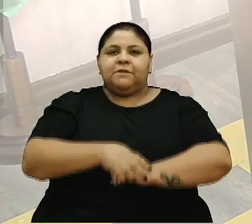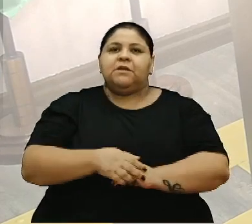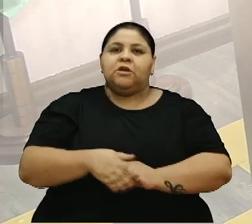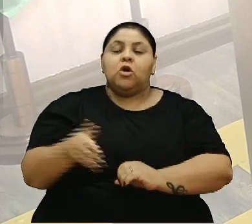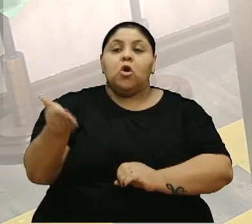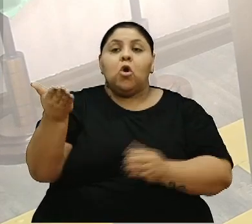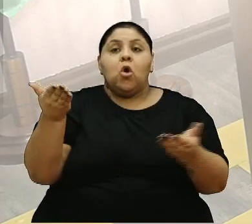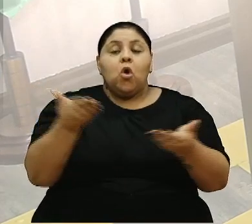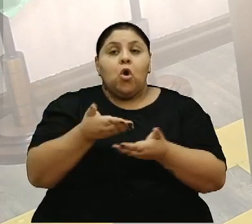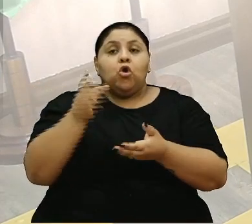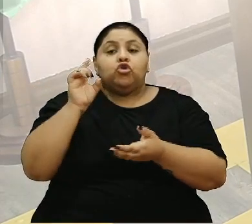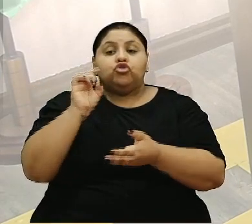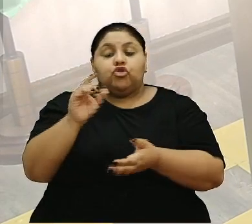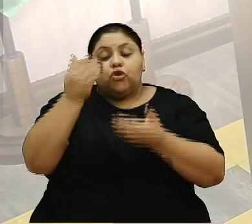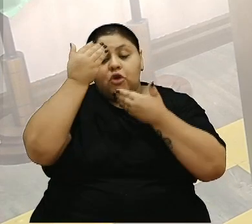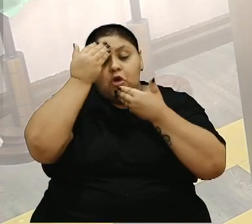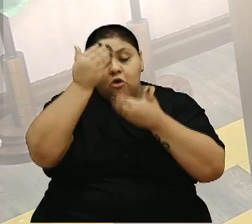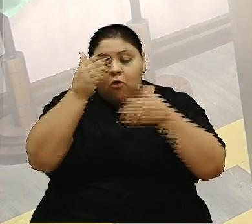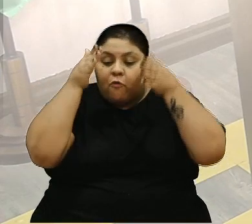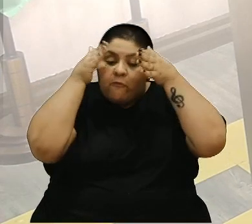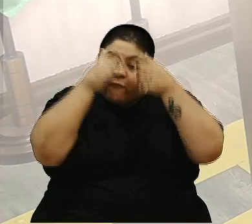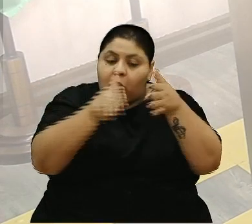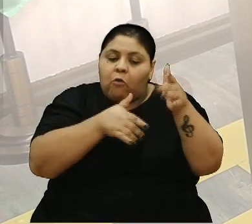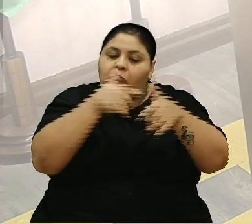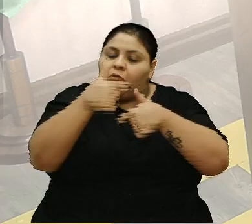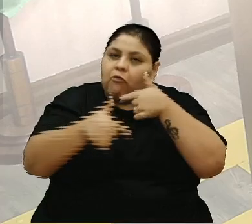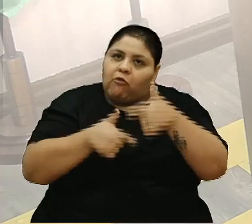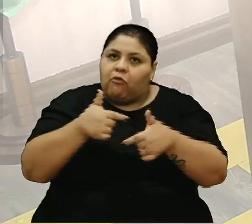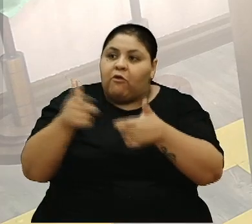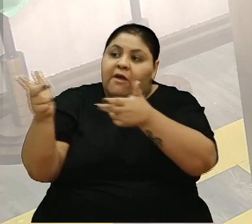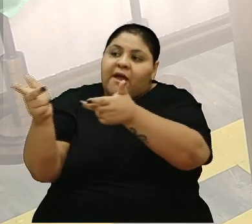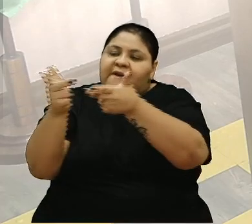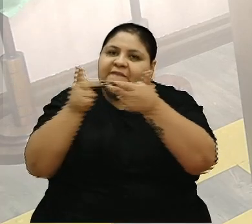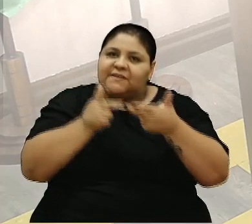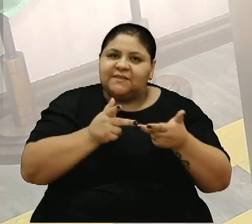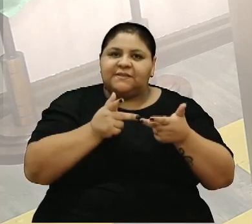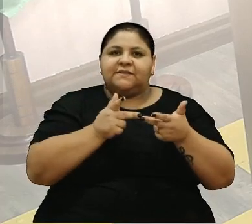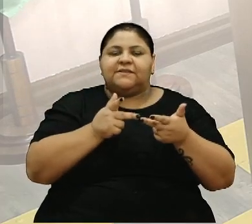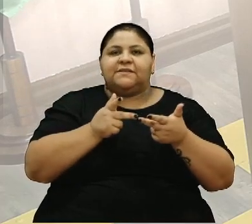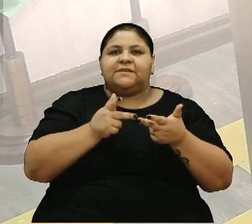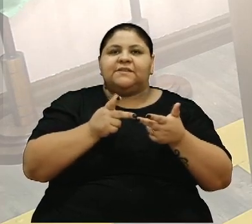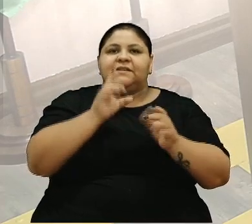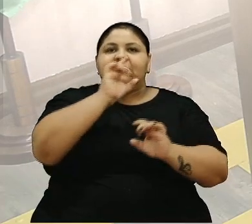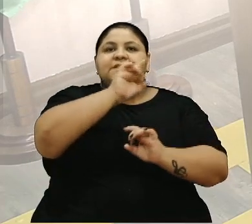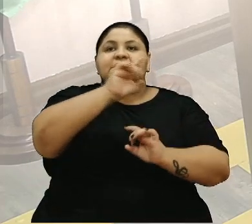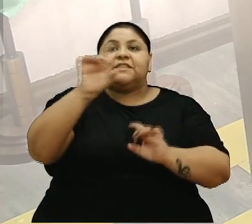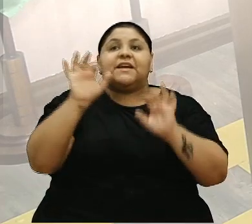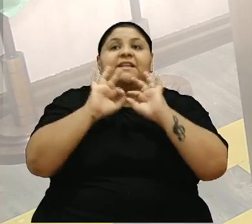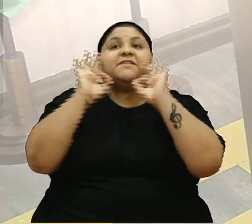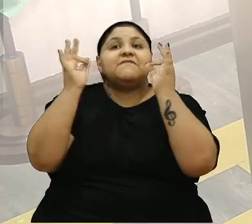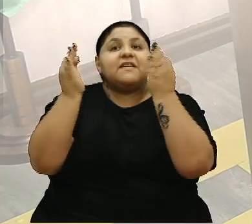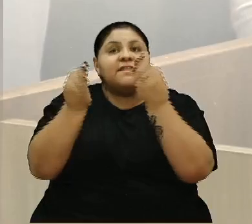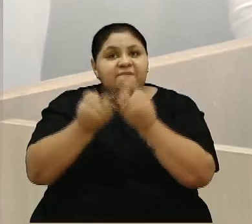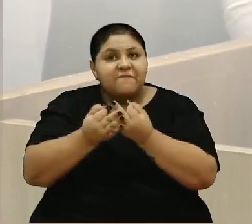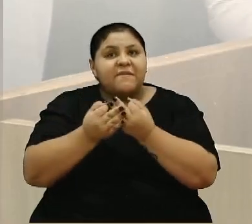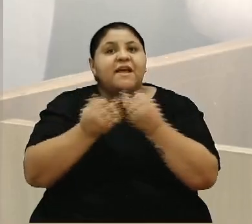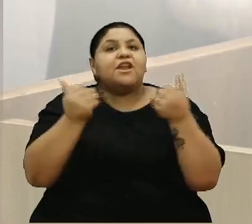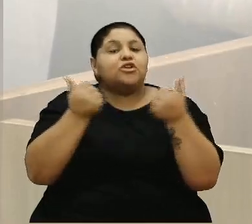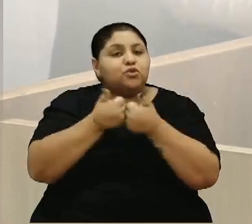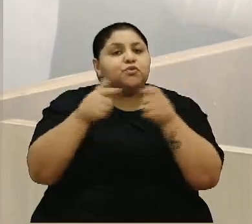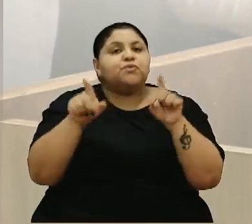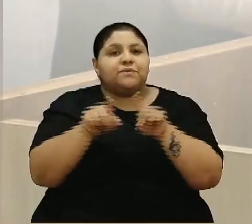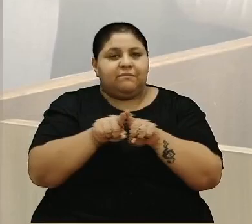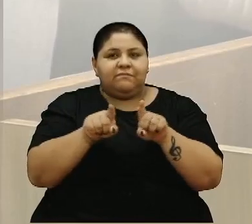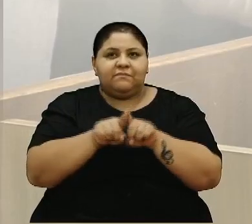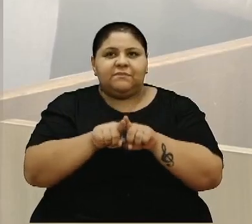de fato apenas para agradecer o empenho de vocês, a visita de vocês, a visita de cada familiar que vocês levaram à Festa da